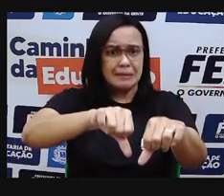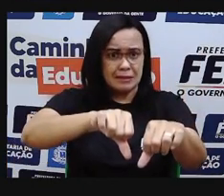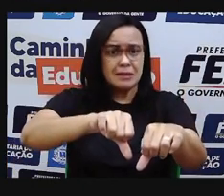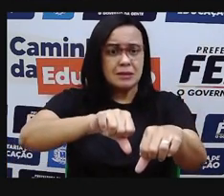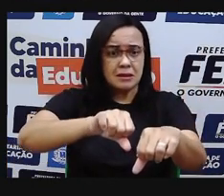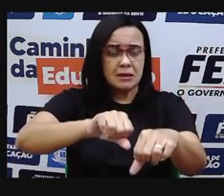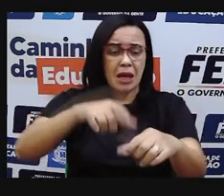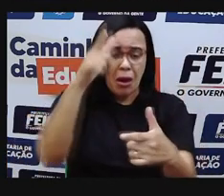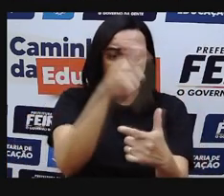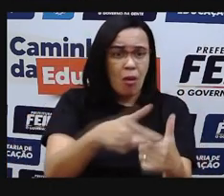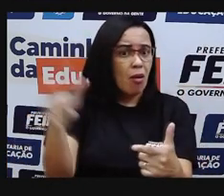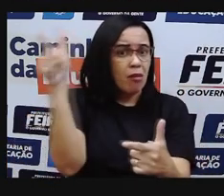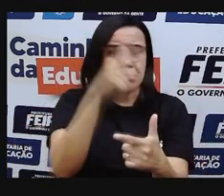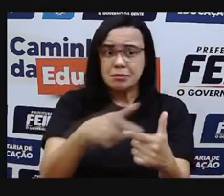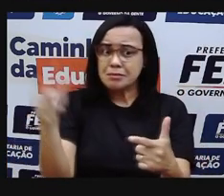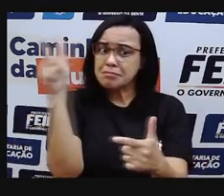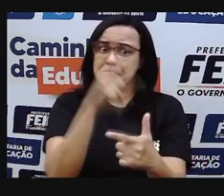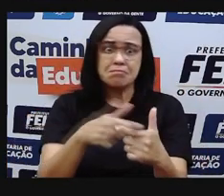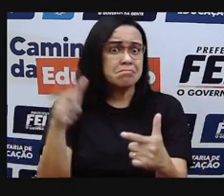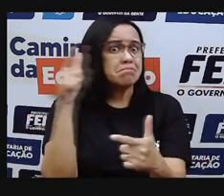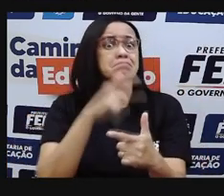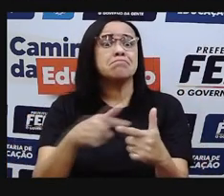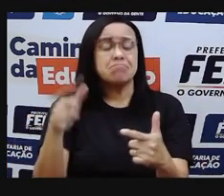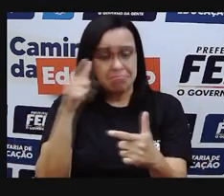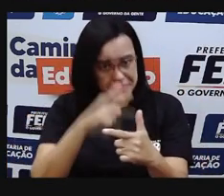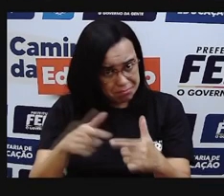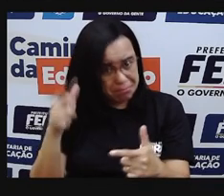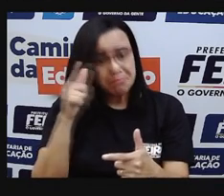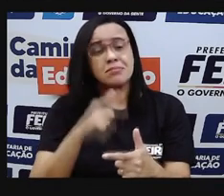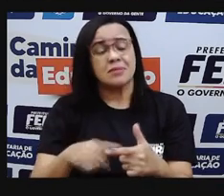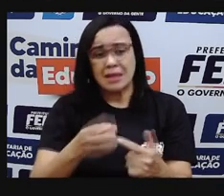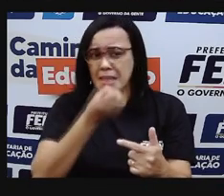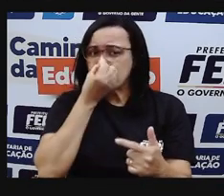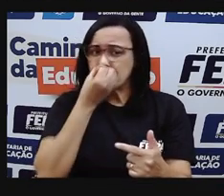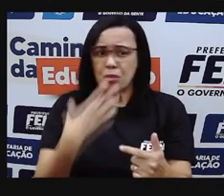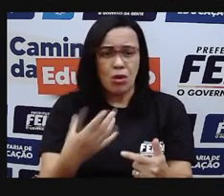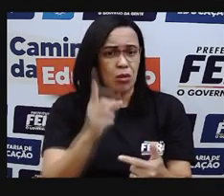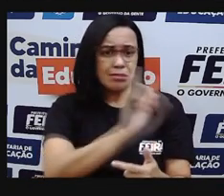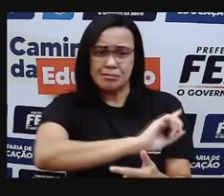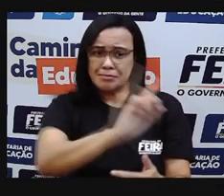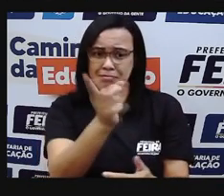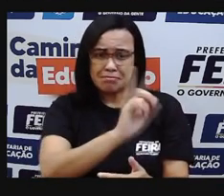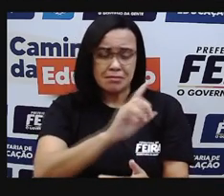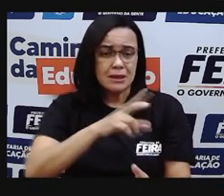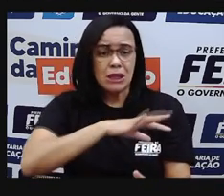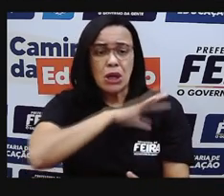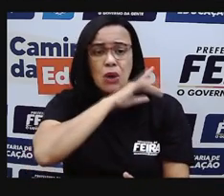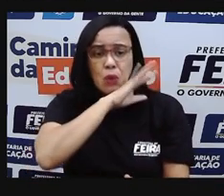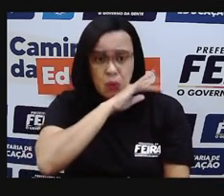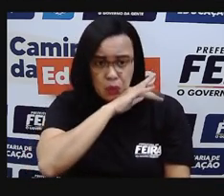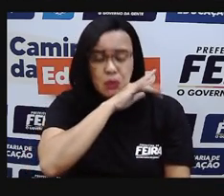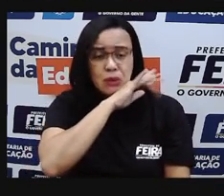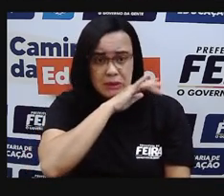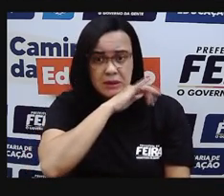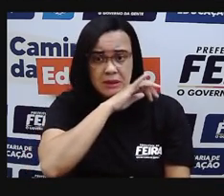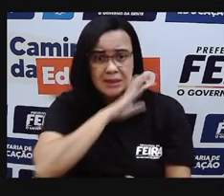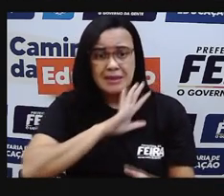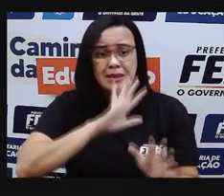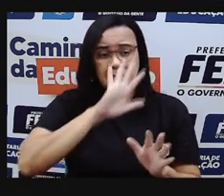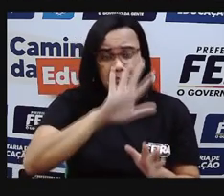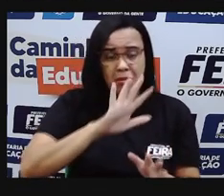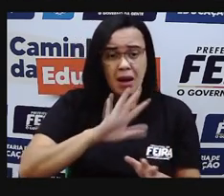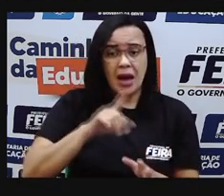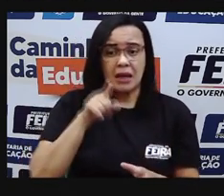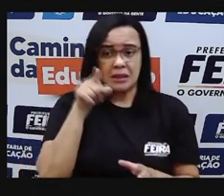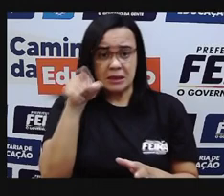planeta. Tá? Então o efeito estufa é um efeito natural, que ele serve para manter a